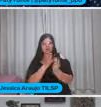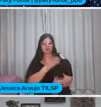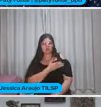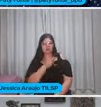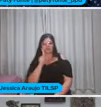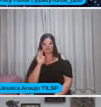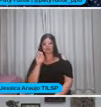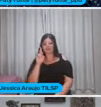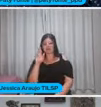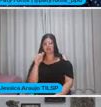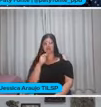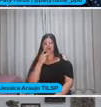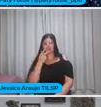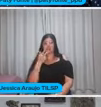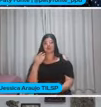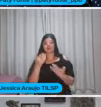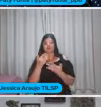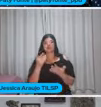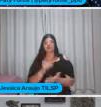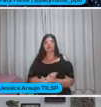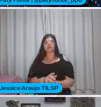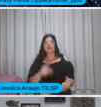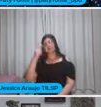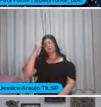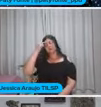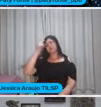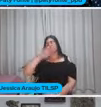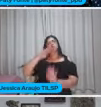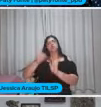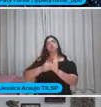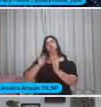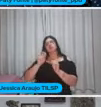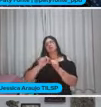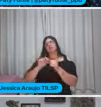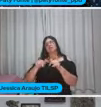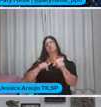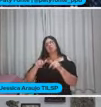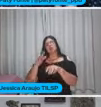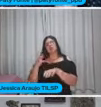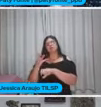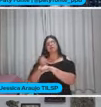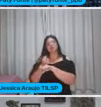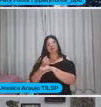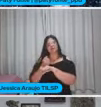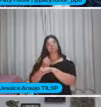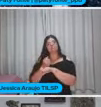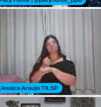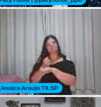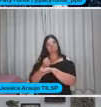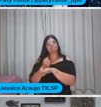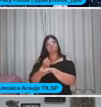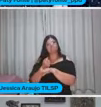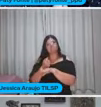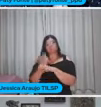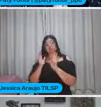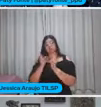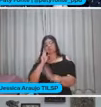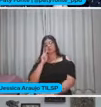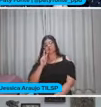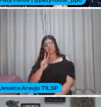falando aqui Às vezes Vera A gente pensa assim Todo mundo já faz um trabalho Interdisciplinar Mas olha Sabe o que eu já vi?